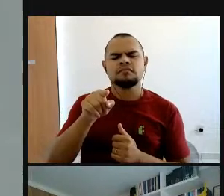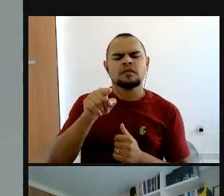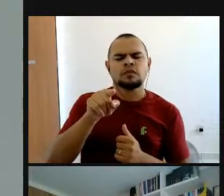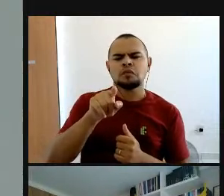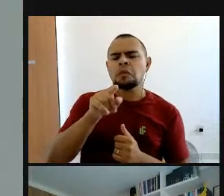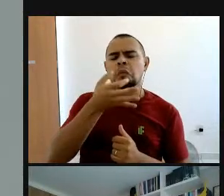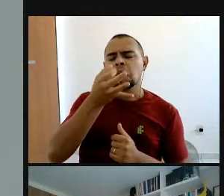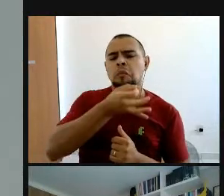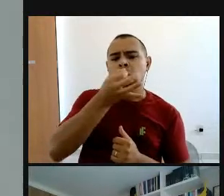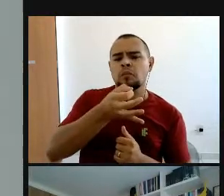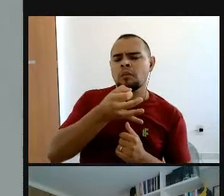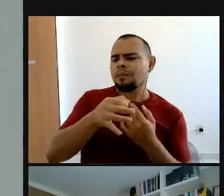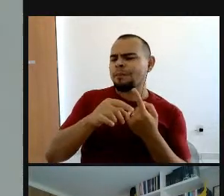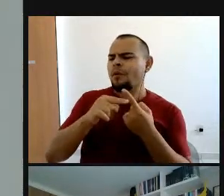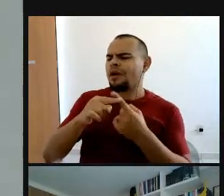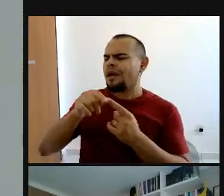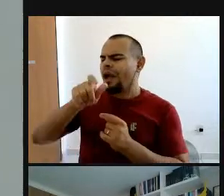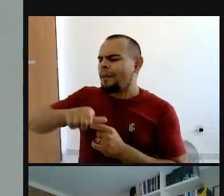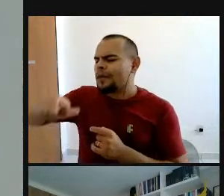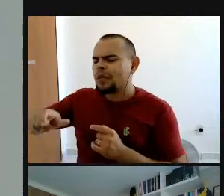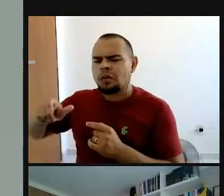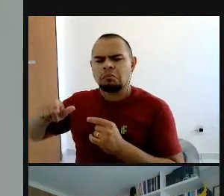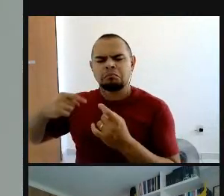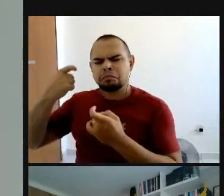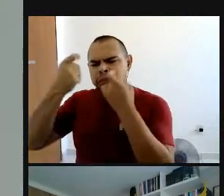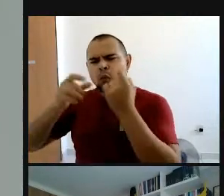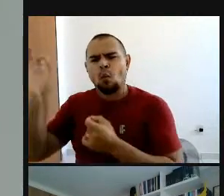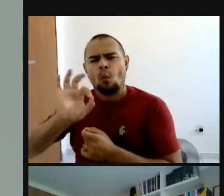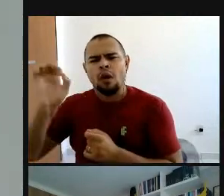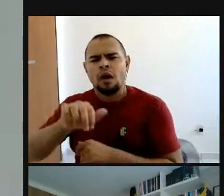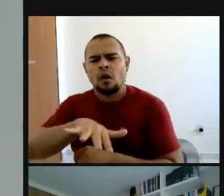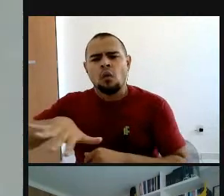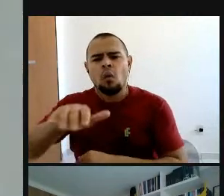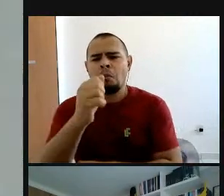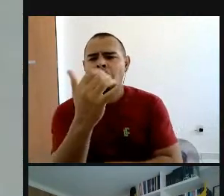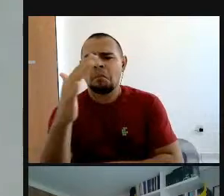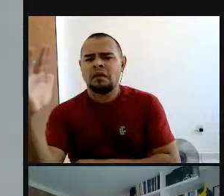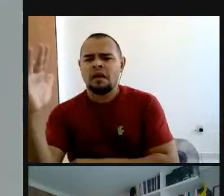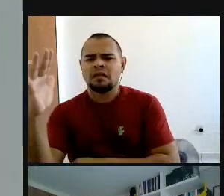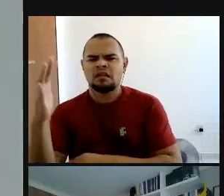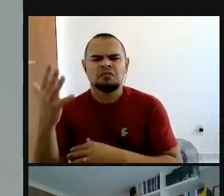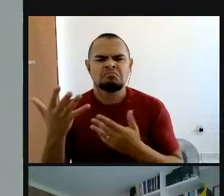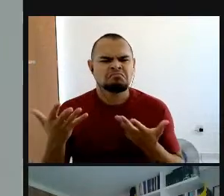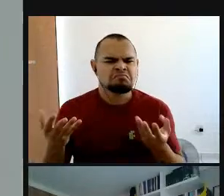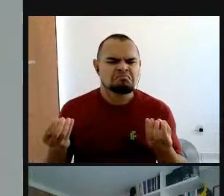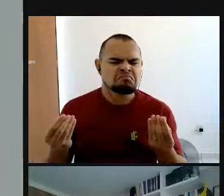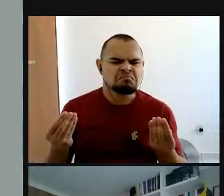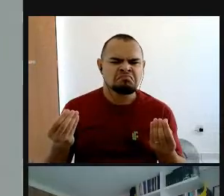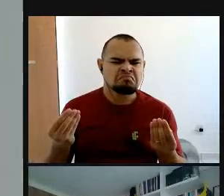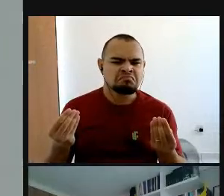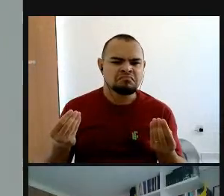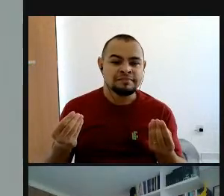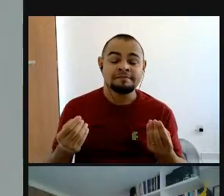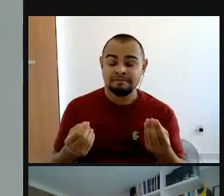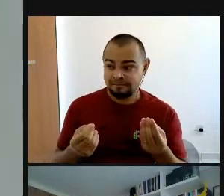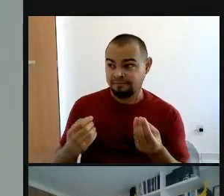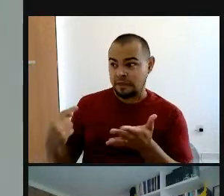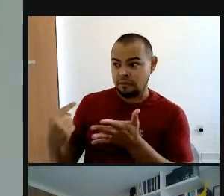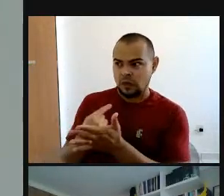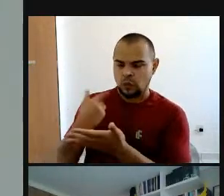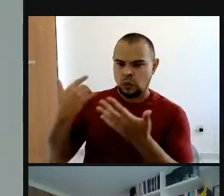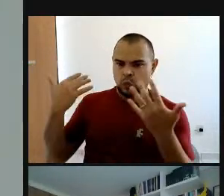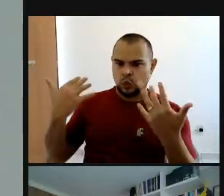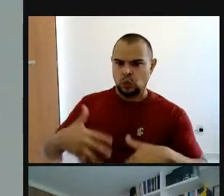da população mundial com o meio ambiente? Essa pergunta realmente é bem complexa, assim, porque é